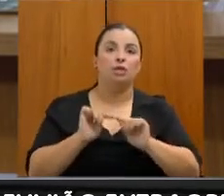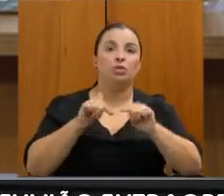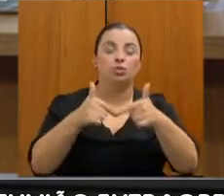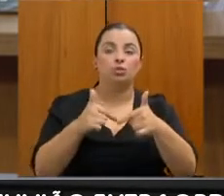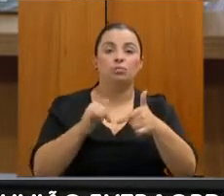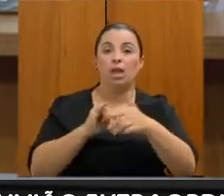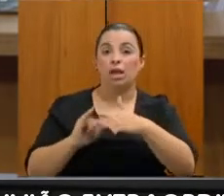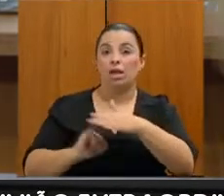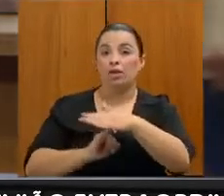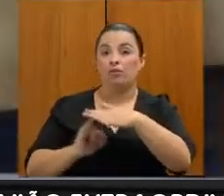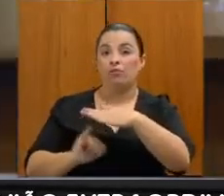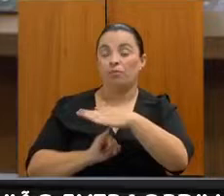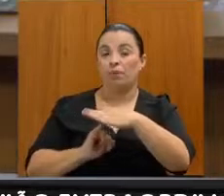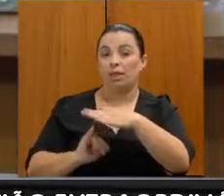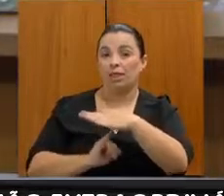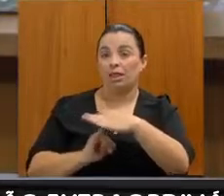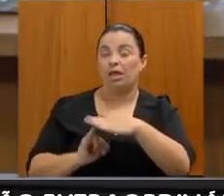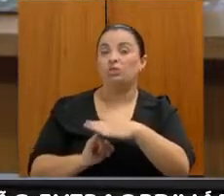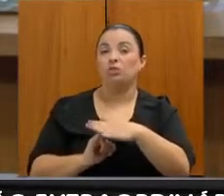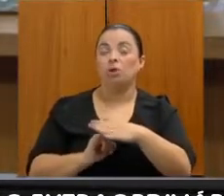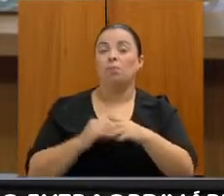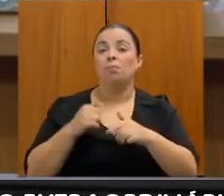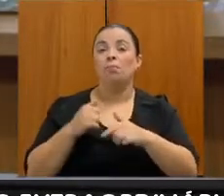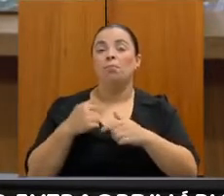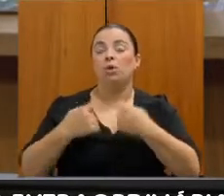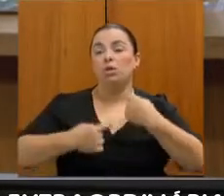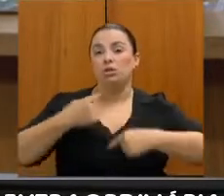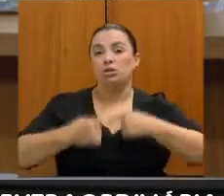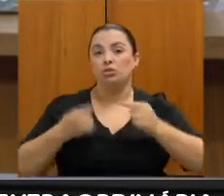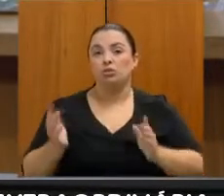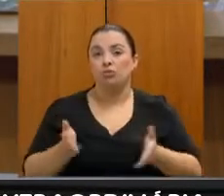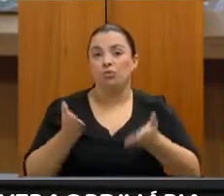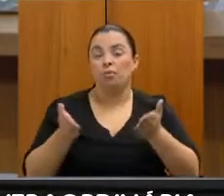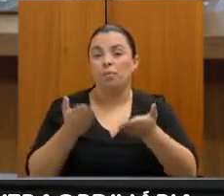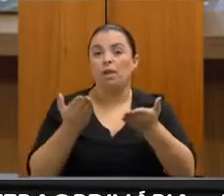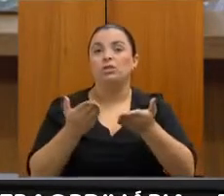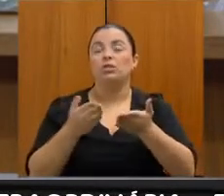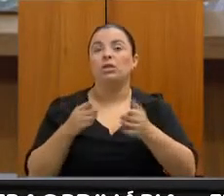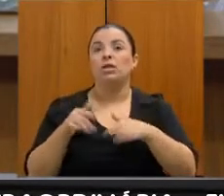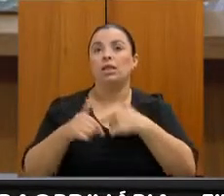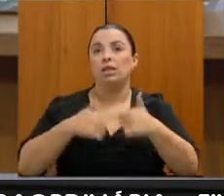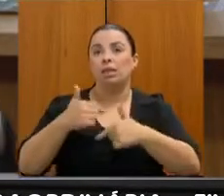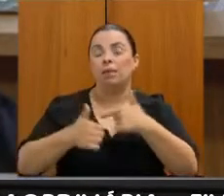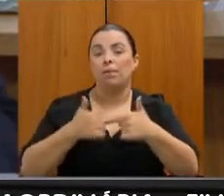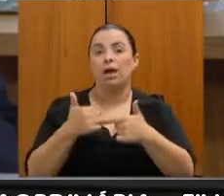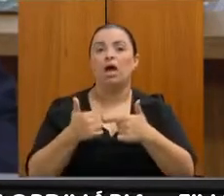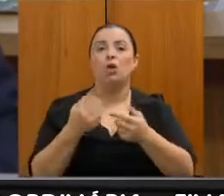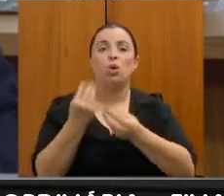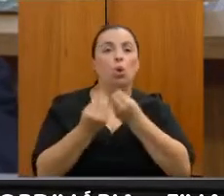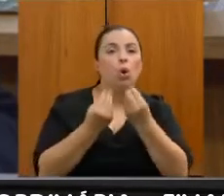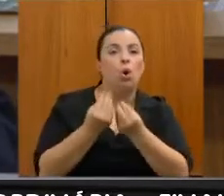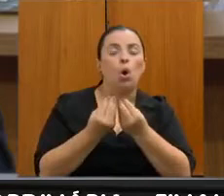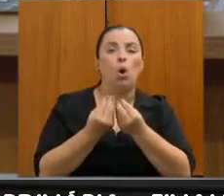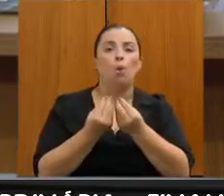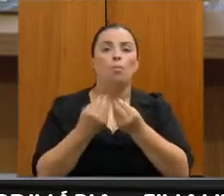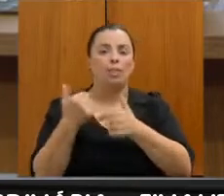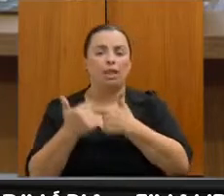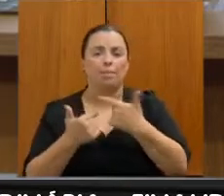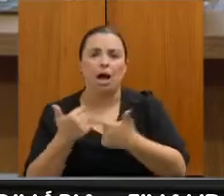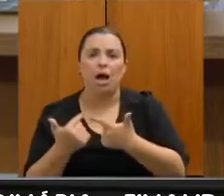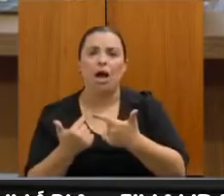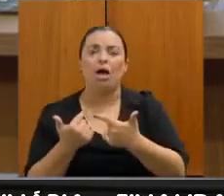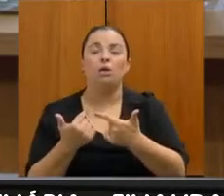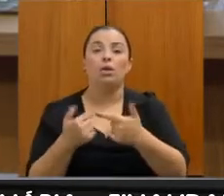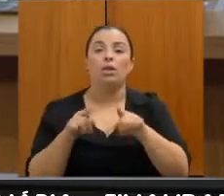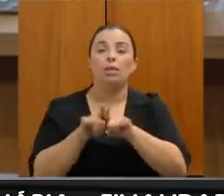fomento ao emprego, envolvendo a inserção do mercado de trabalho de públicos vulneráveis, a intermediação de mão de obra, o observatório do trabalho e a gestão do